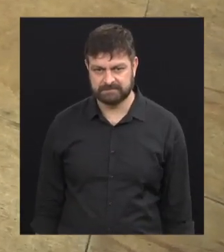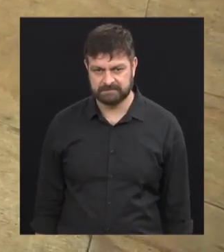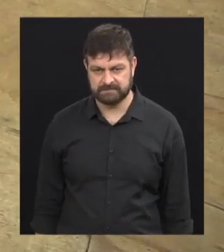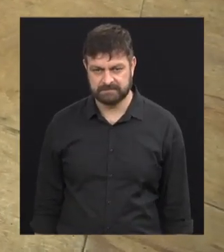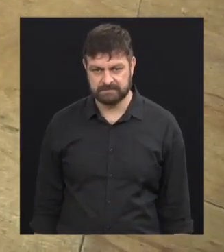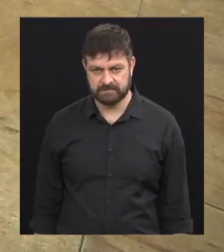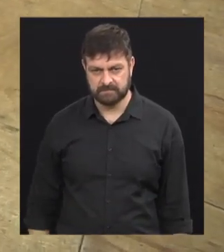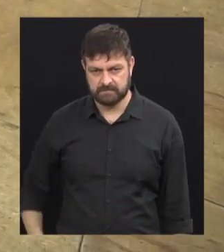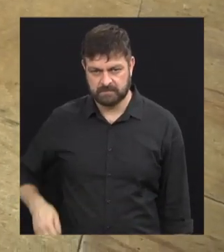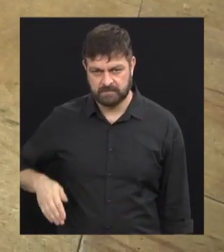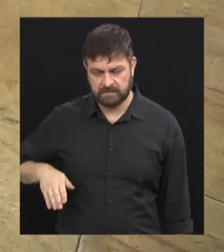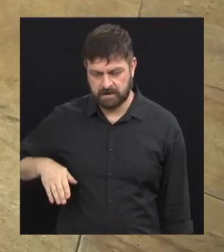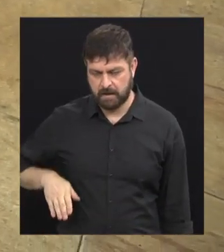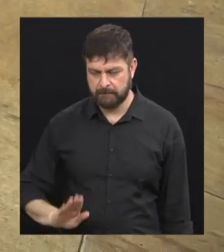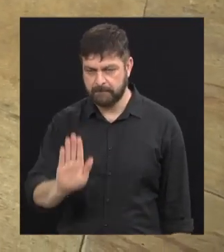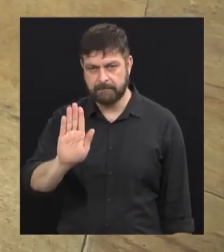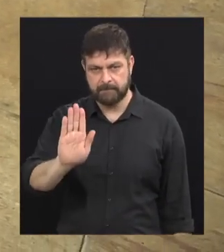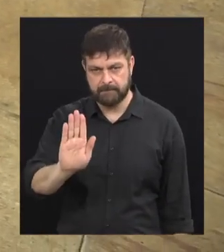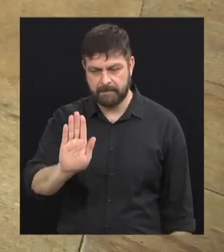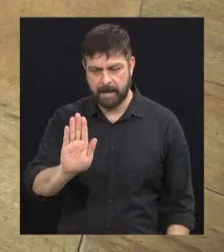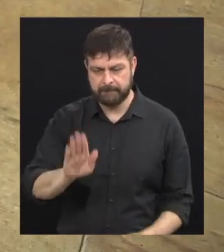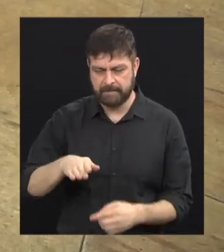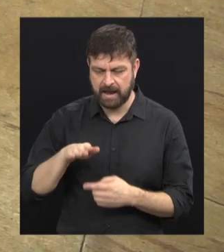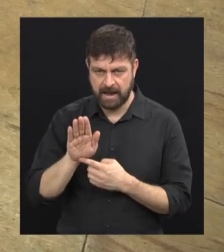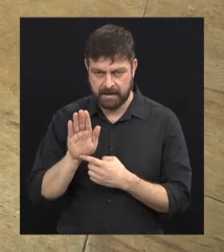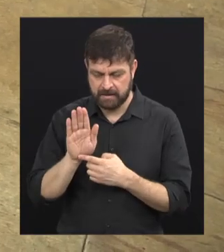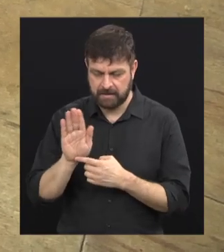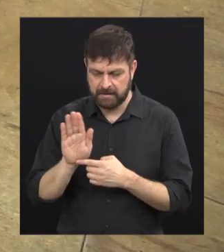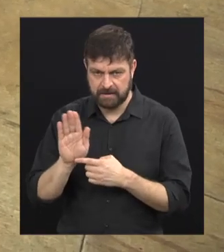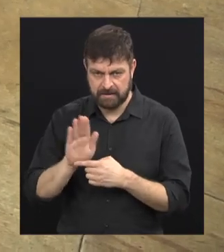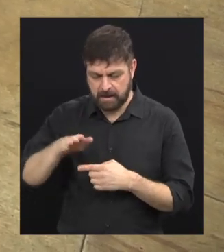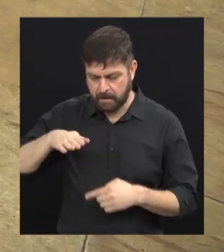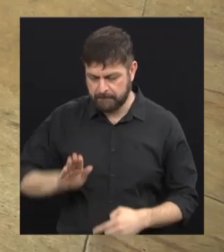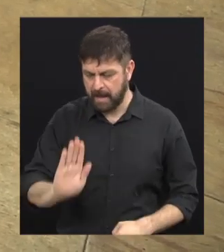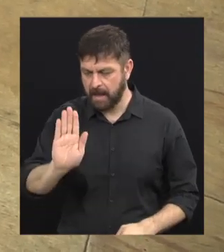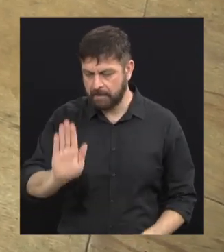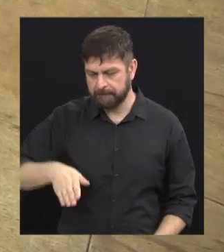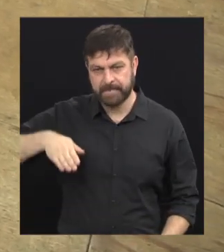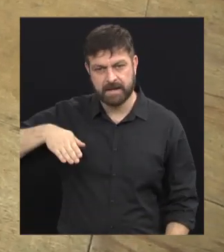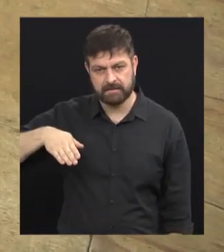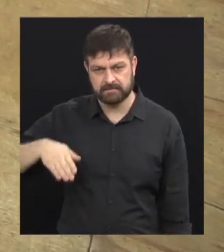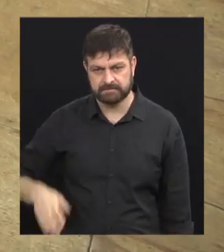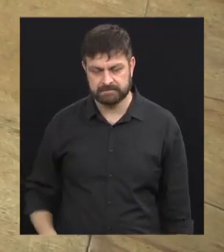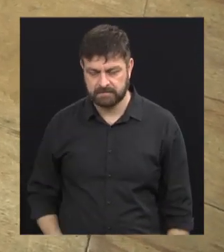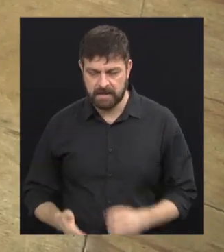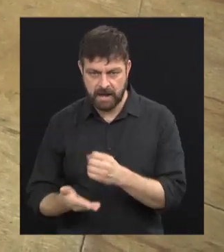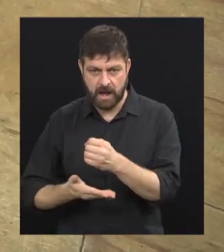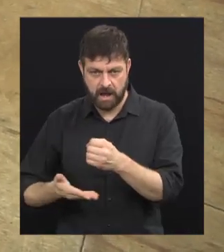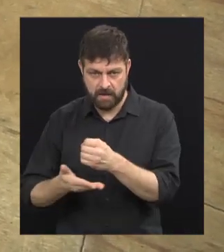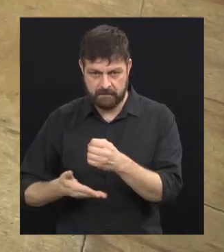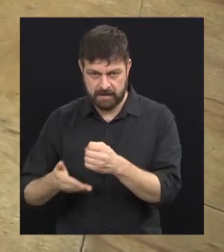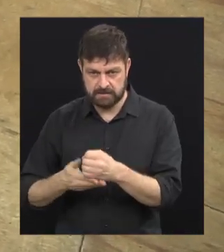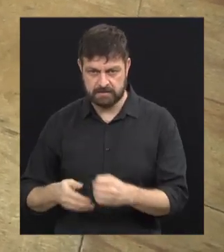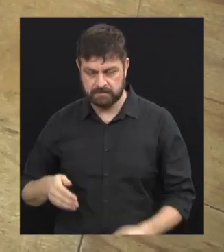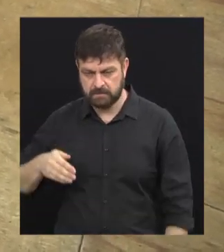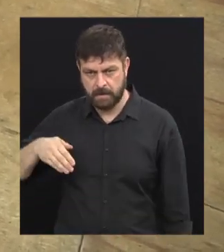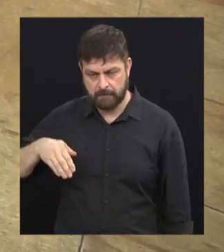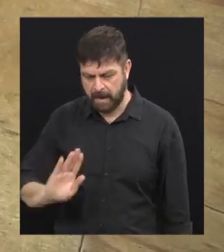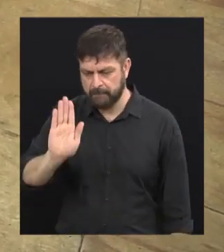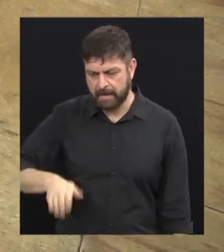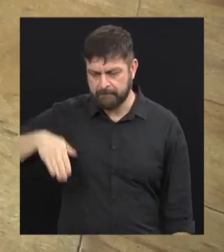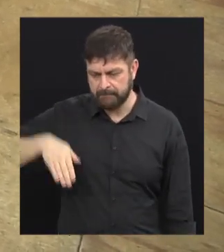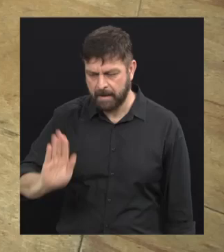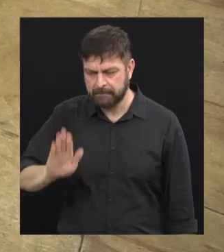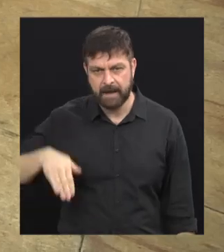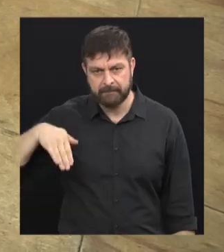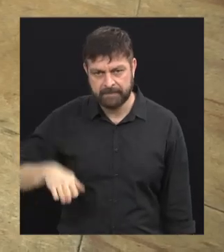Que é só a plaquinha da frente, tá? Essa plaquinha aqui. Vai pra frente e pra trás. Ele é o básico, só que ele um pouquinho mais rápido,